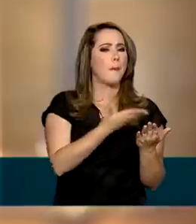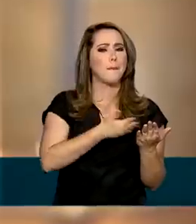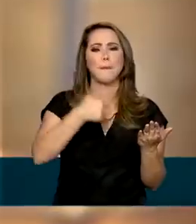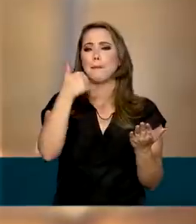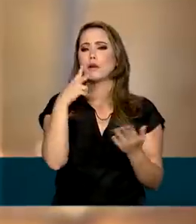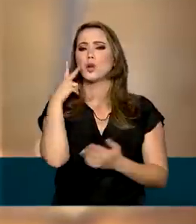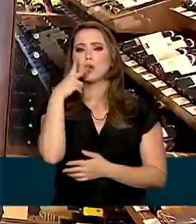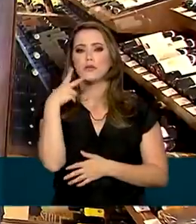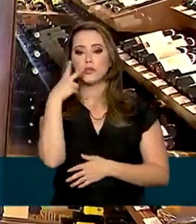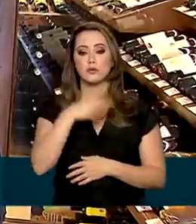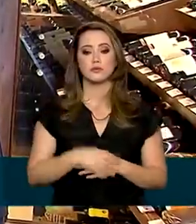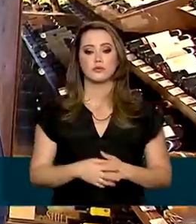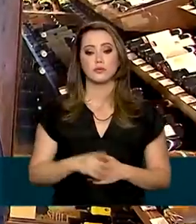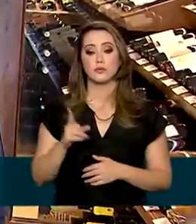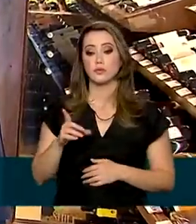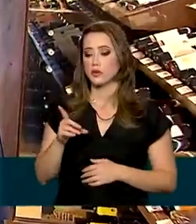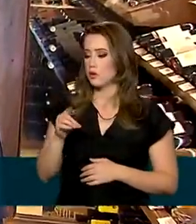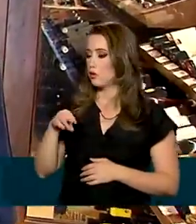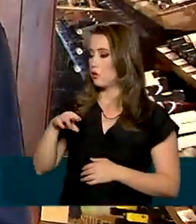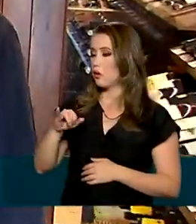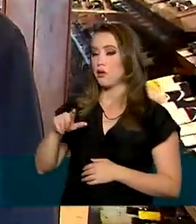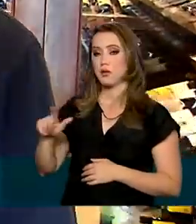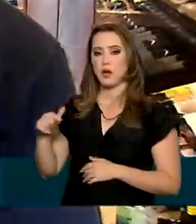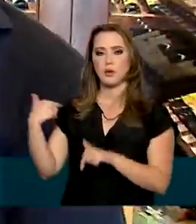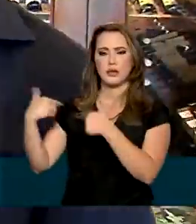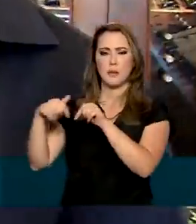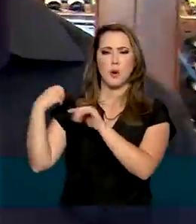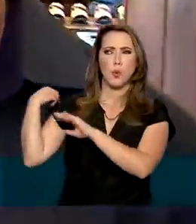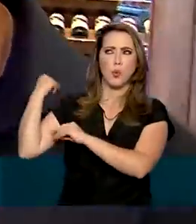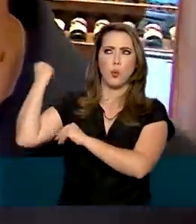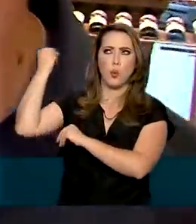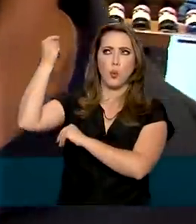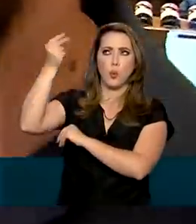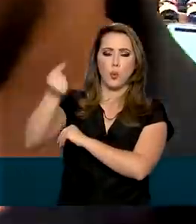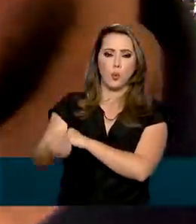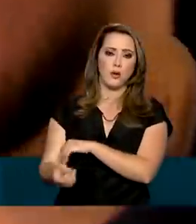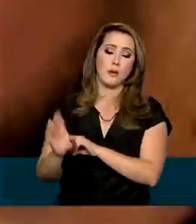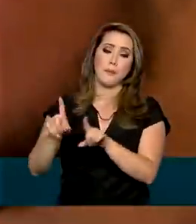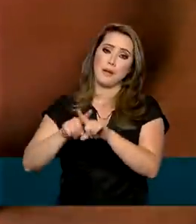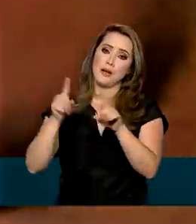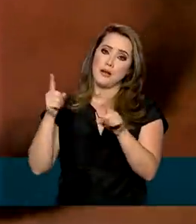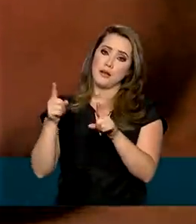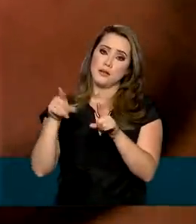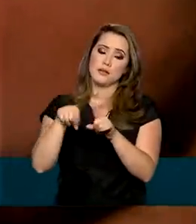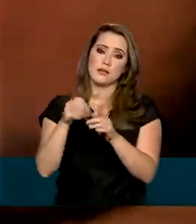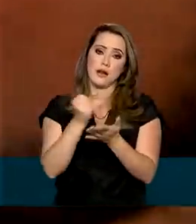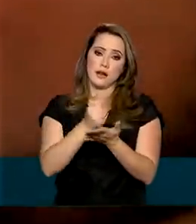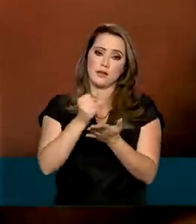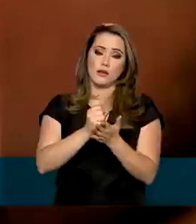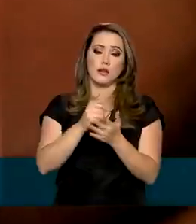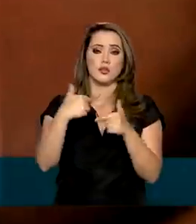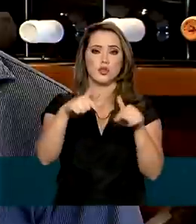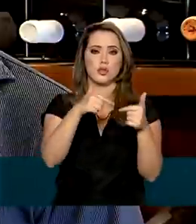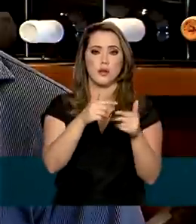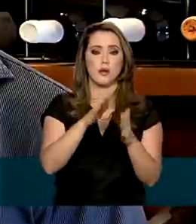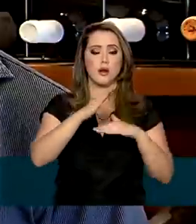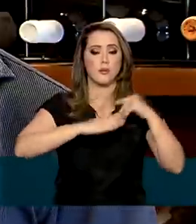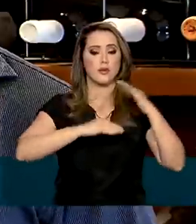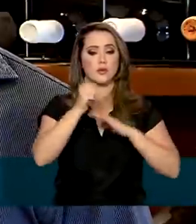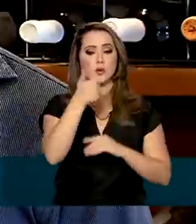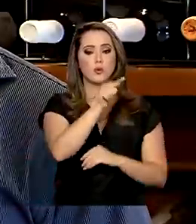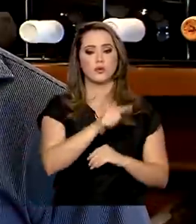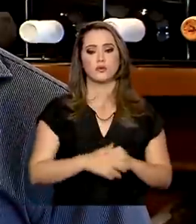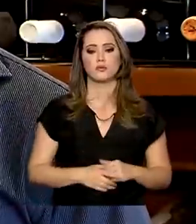com os pratos pedidos. O Daniel trabalha há anos no ramo, mas na carteira de trabalho, a profissão era outra. A gente